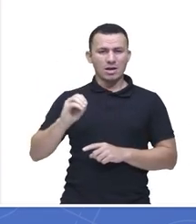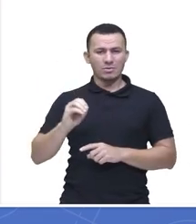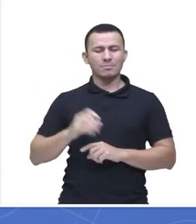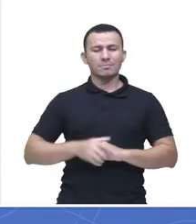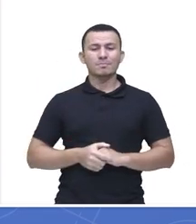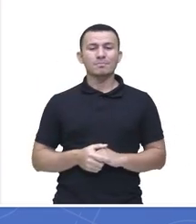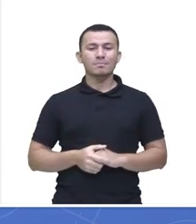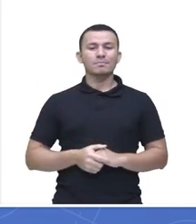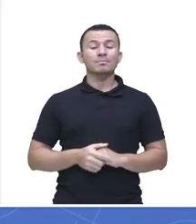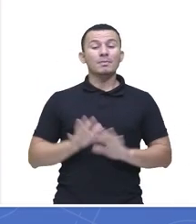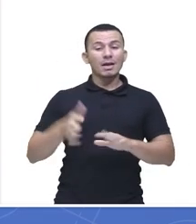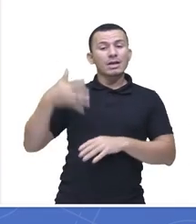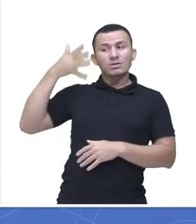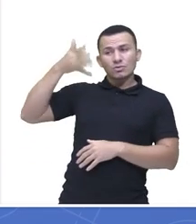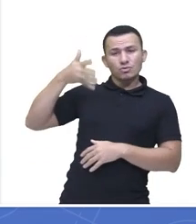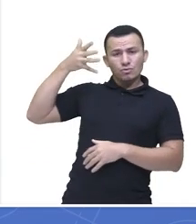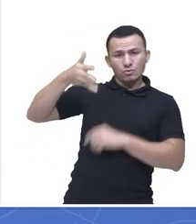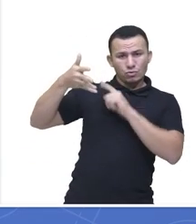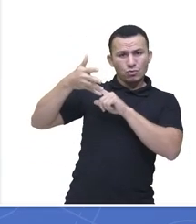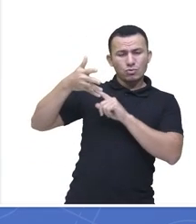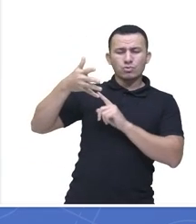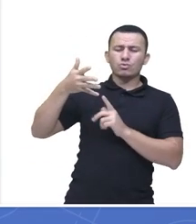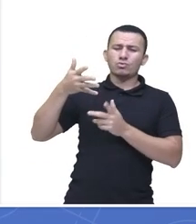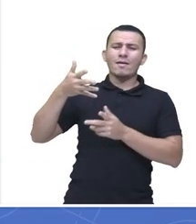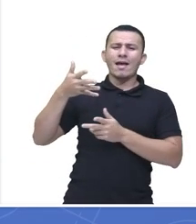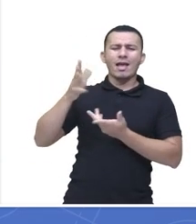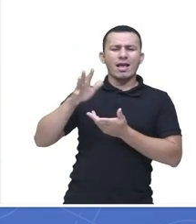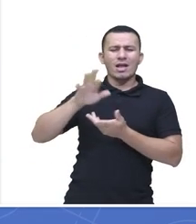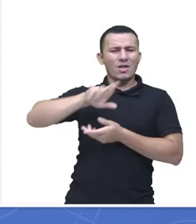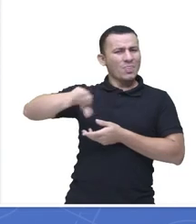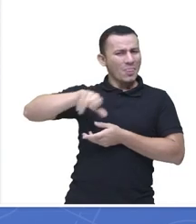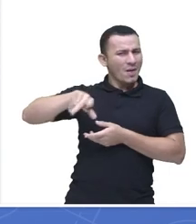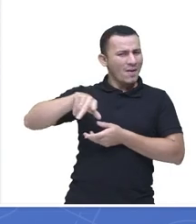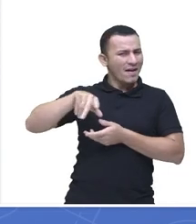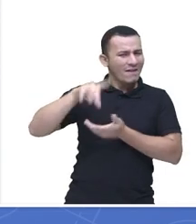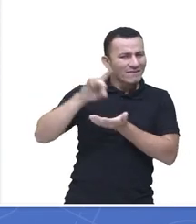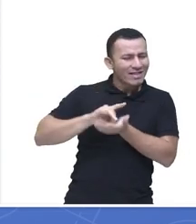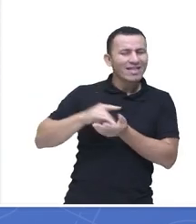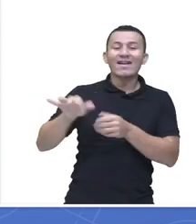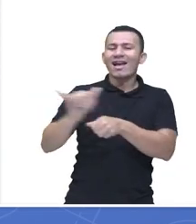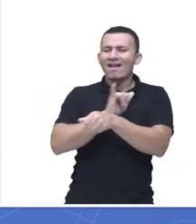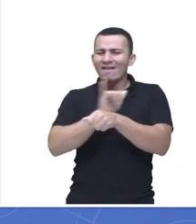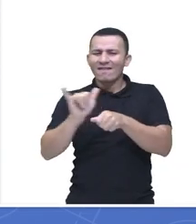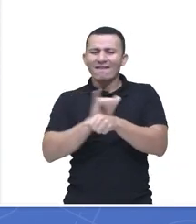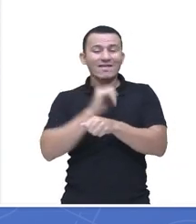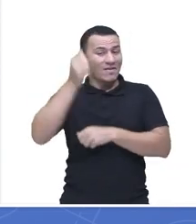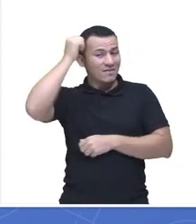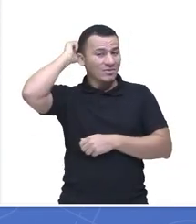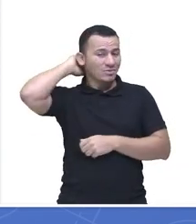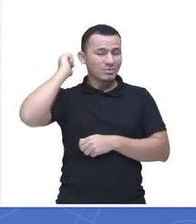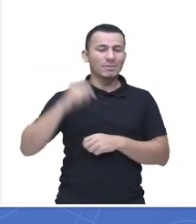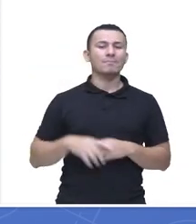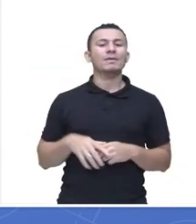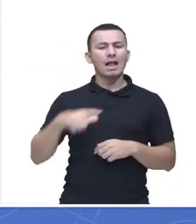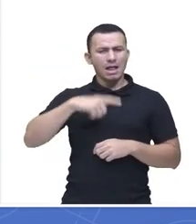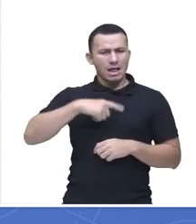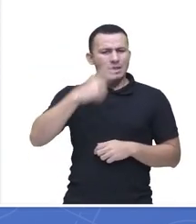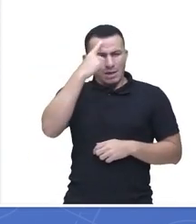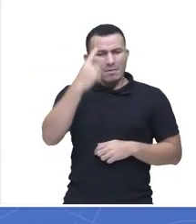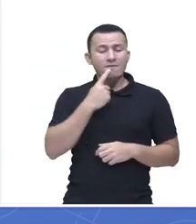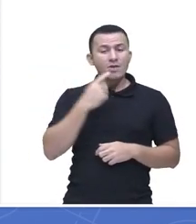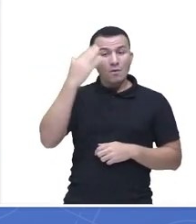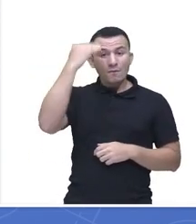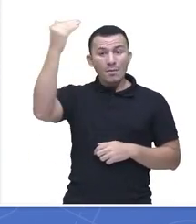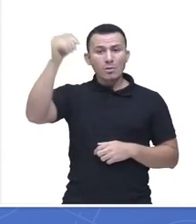Esse discurso, né, aí, essa aí seria a pegadinha no vestibular, né, professora? Seria. Por quê? Uma das imagens mais famosas, se vocês jogarem na